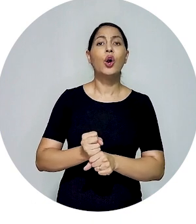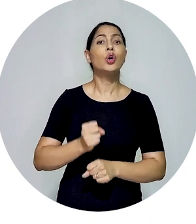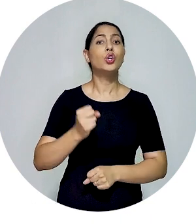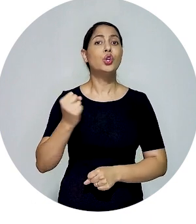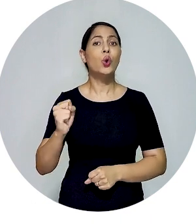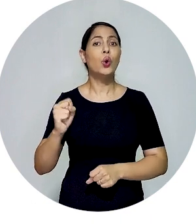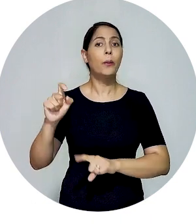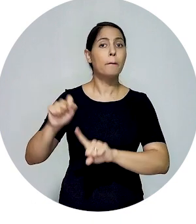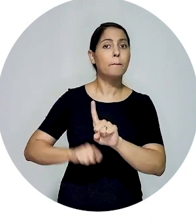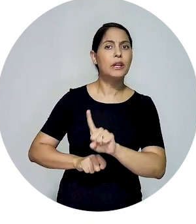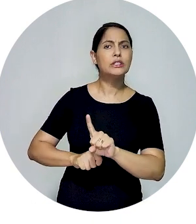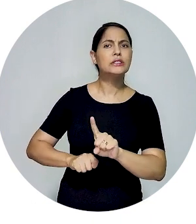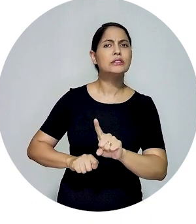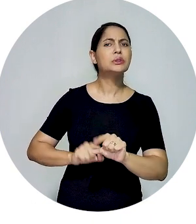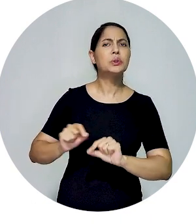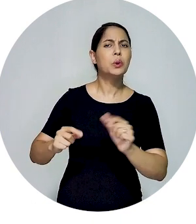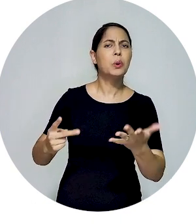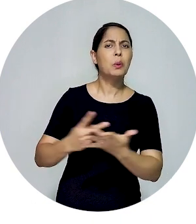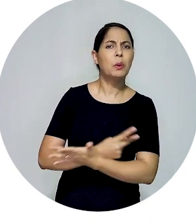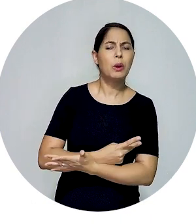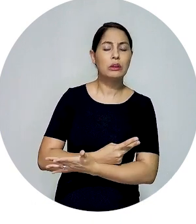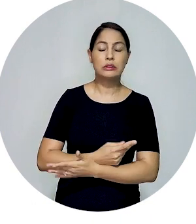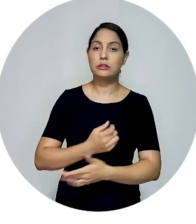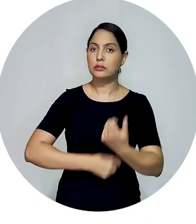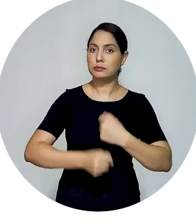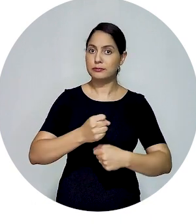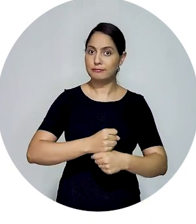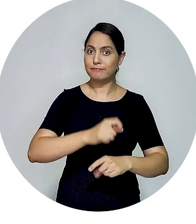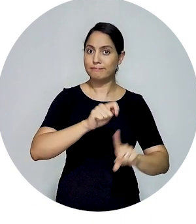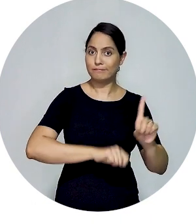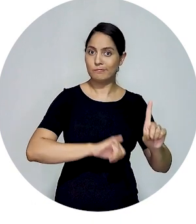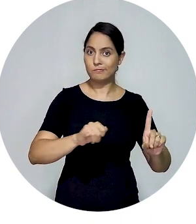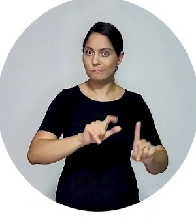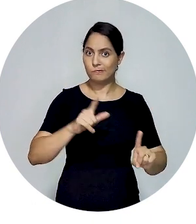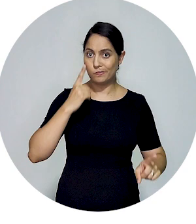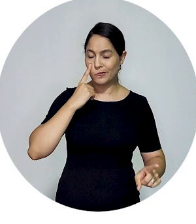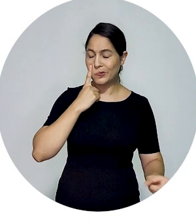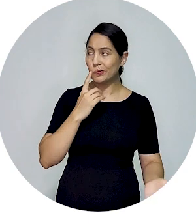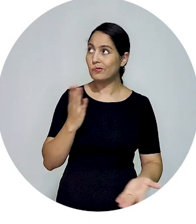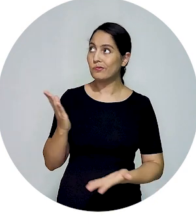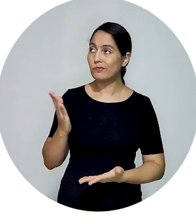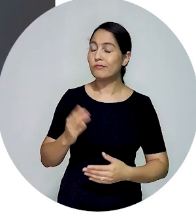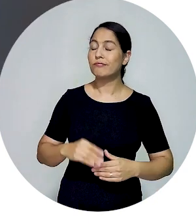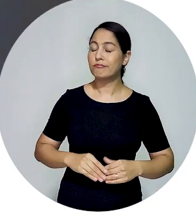o advogado Orcélio Ferreira Silvério Júnior, em Goiânia, em julho do ano passado.